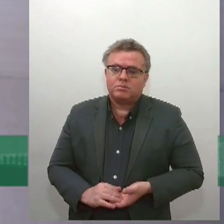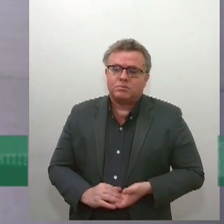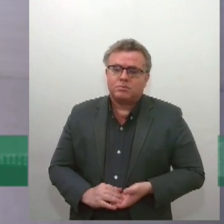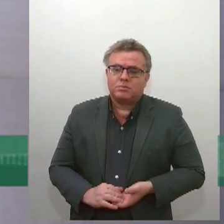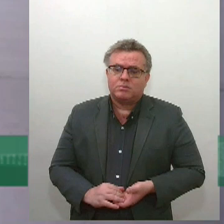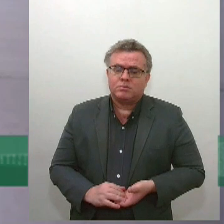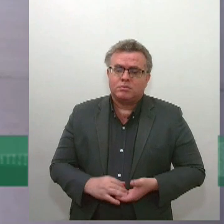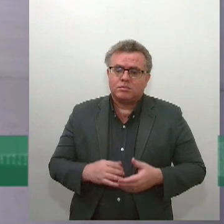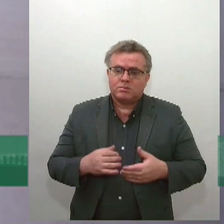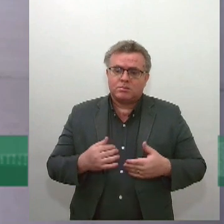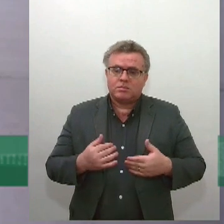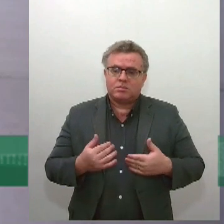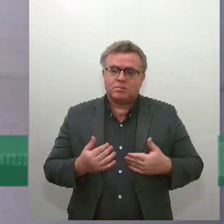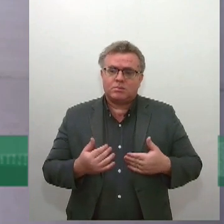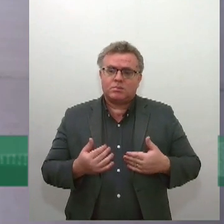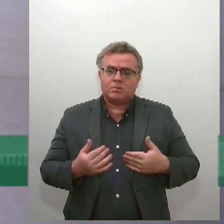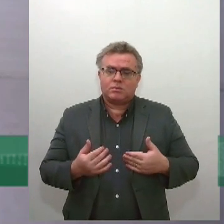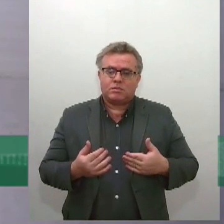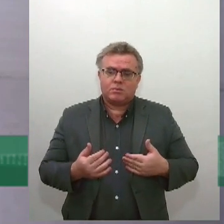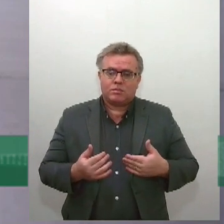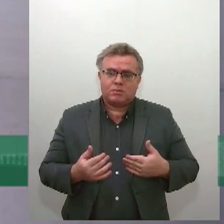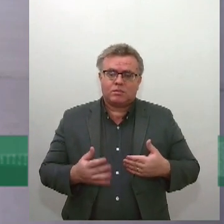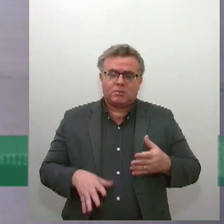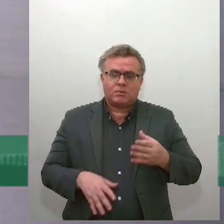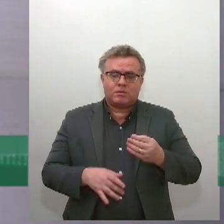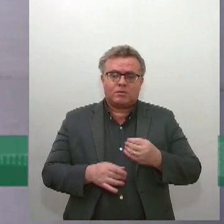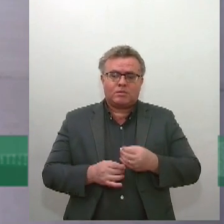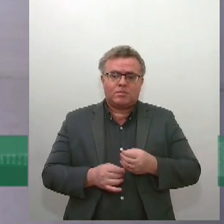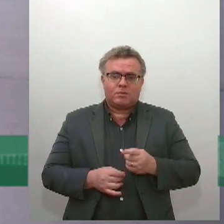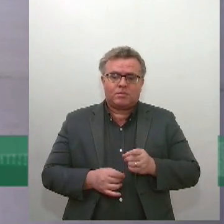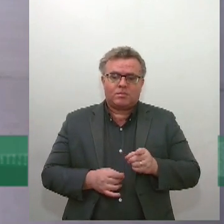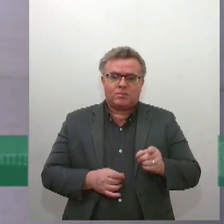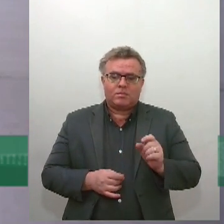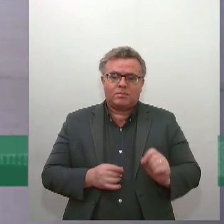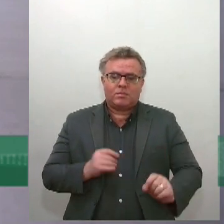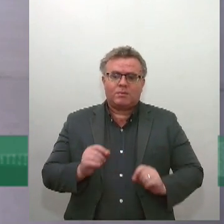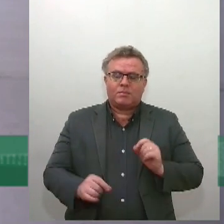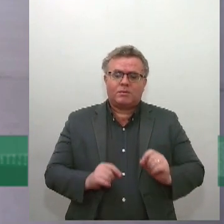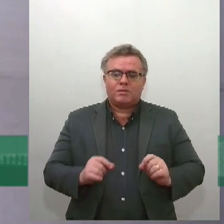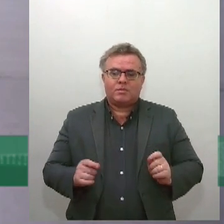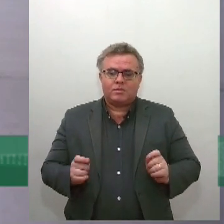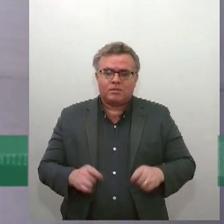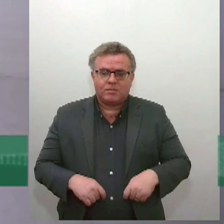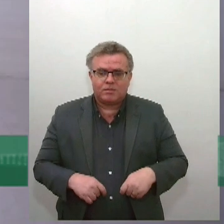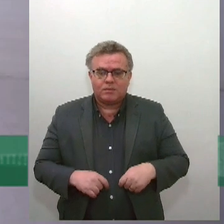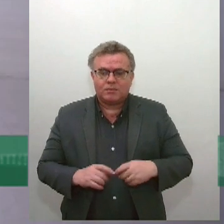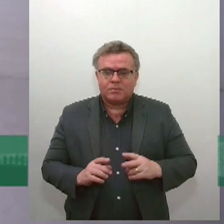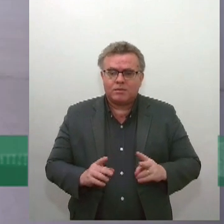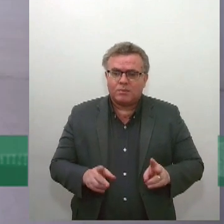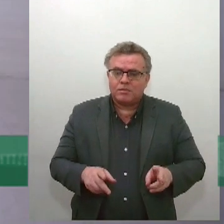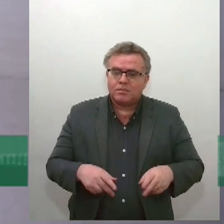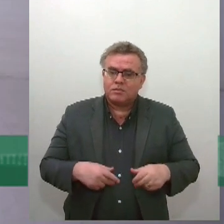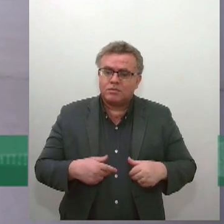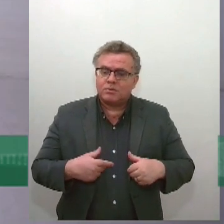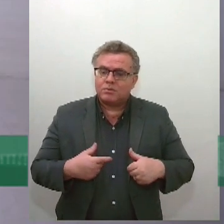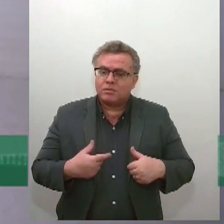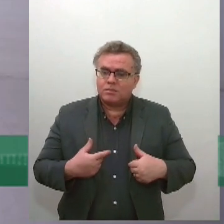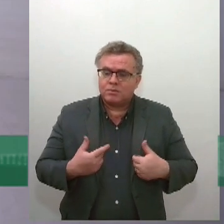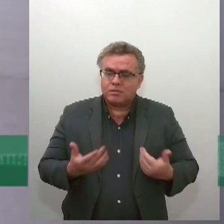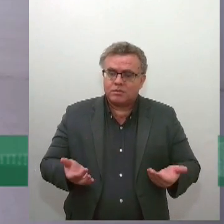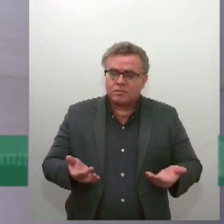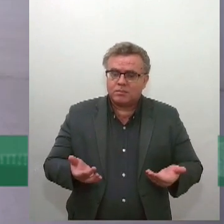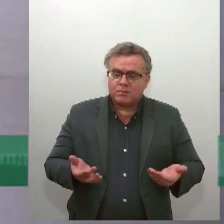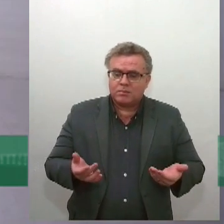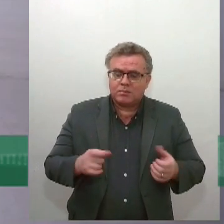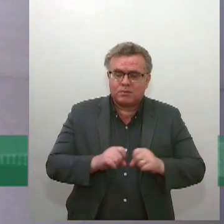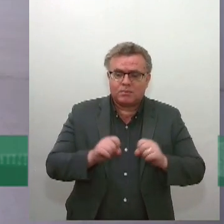Isso eu vou deixar pro Marcelo que eu falei. Isso não, com o Marcelo, vamos lá com o Marcelo. Então, o sistema de cautelar,